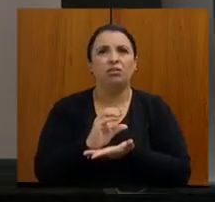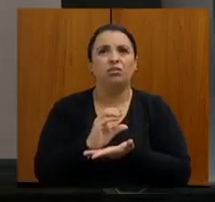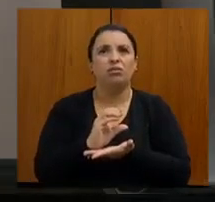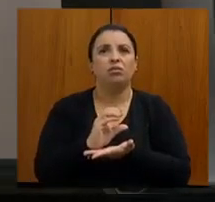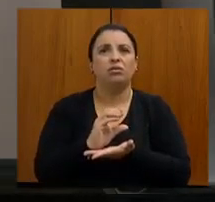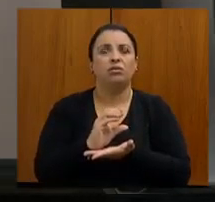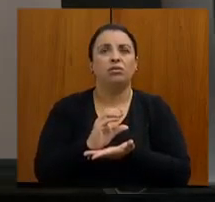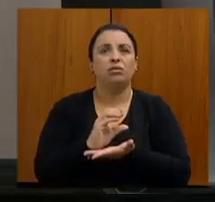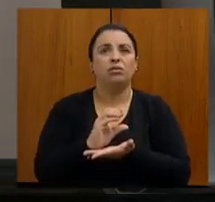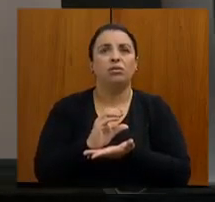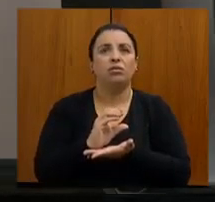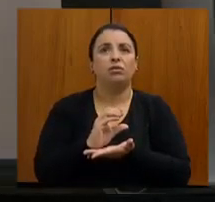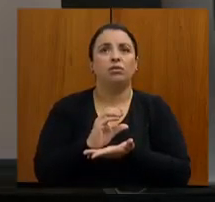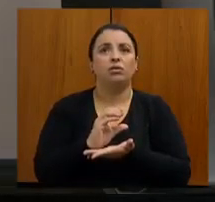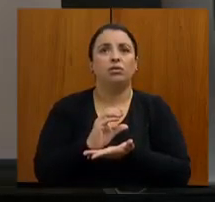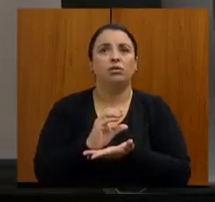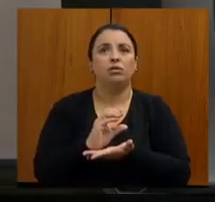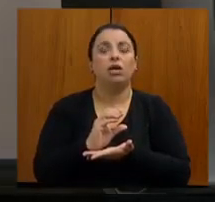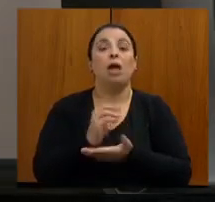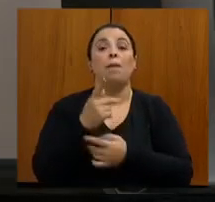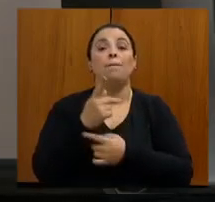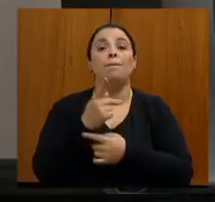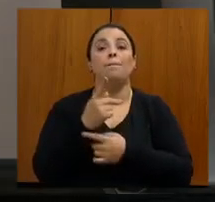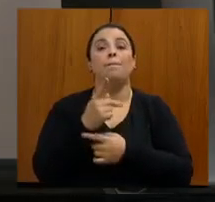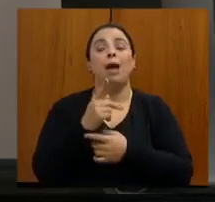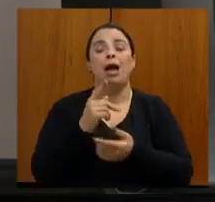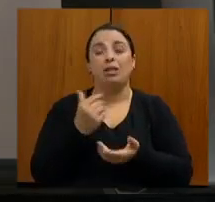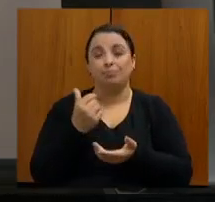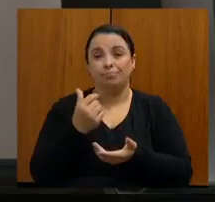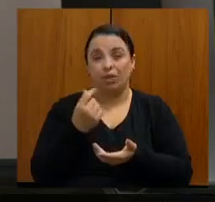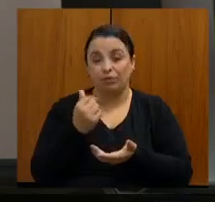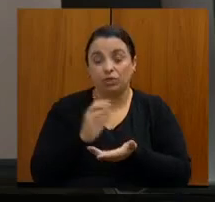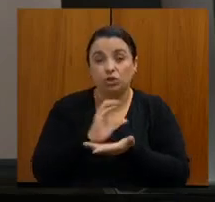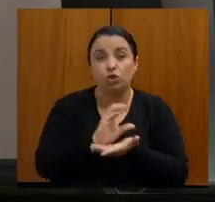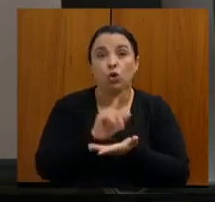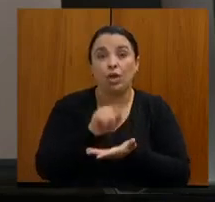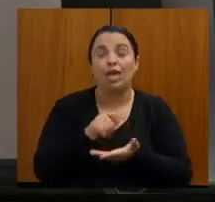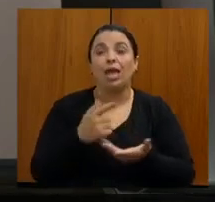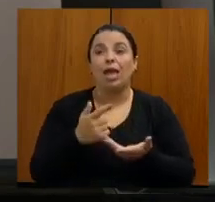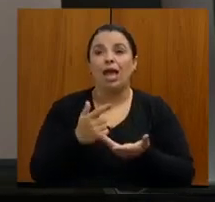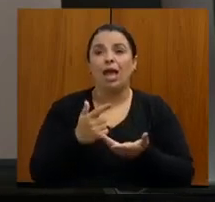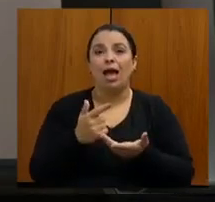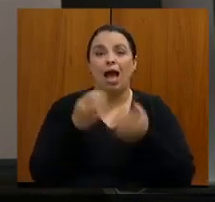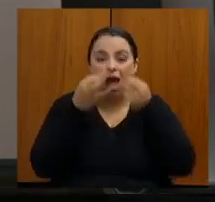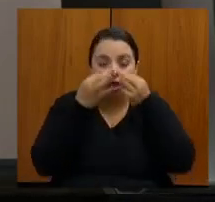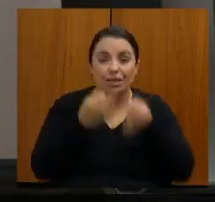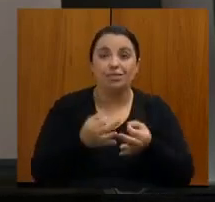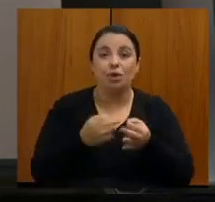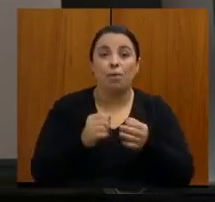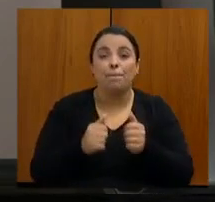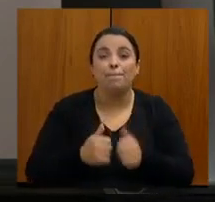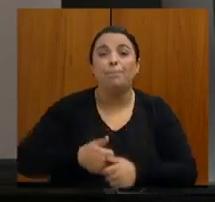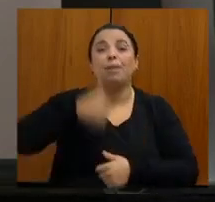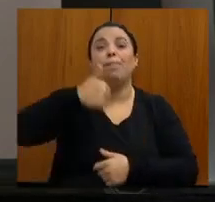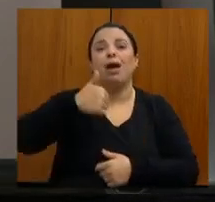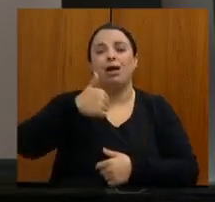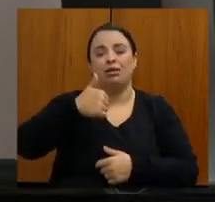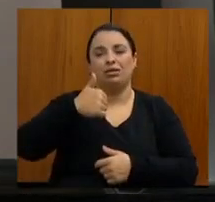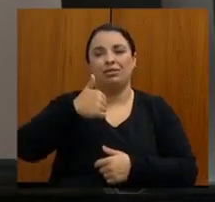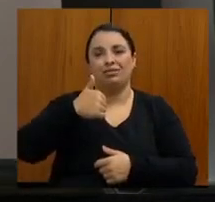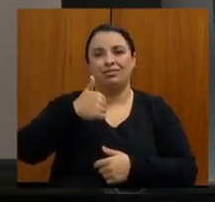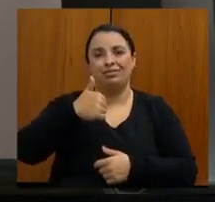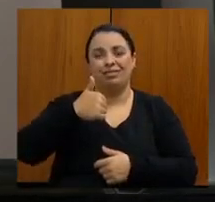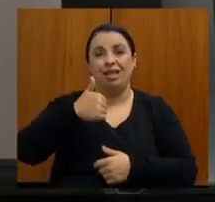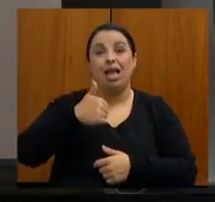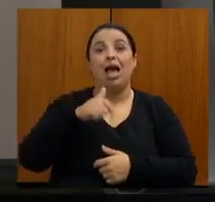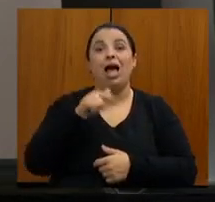que se captam os pacientes. E a atenção primária, principalmente com os agentes comunitários de saúde, eles capacitados, eles